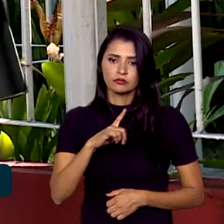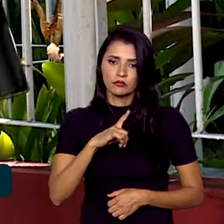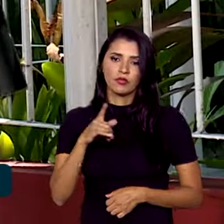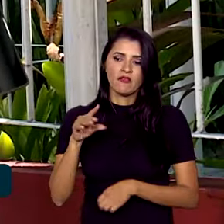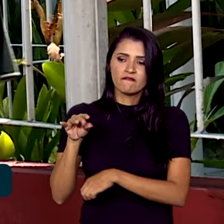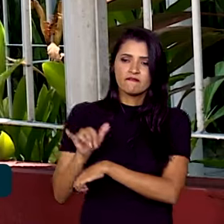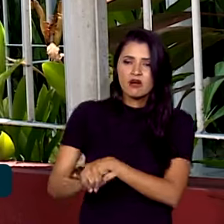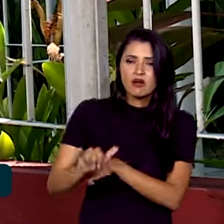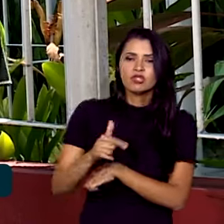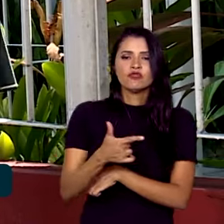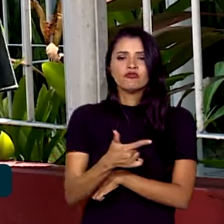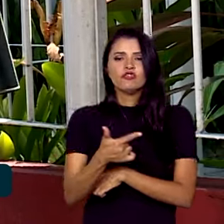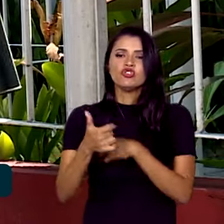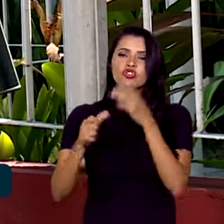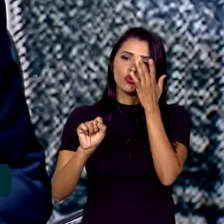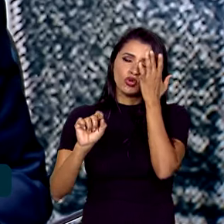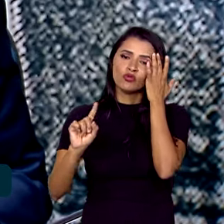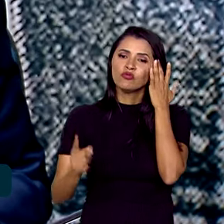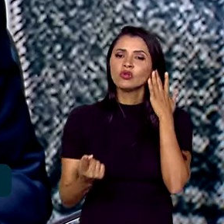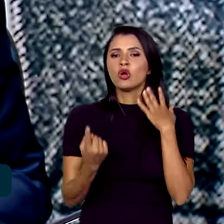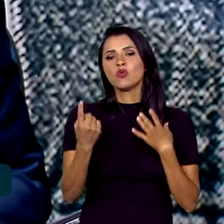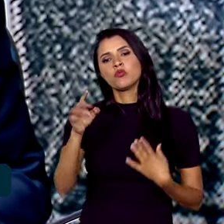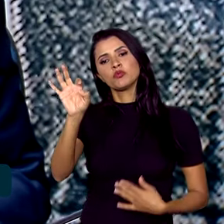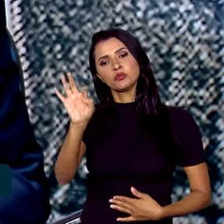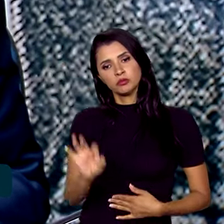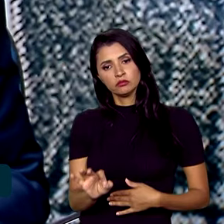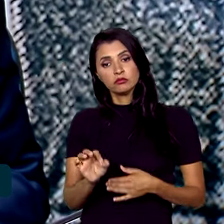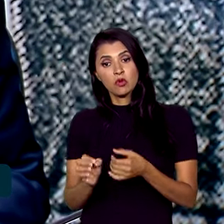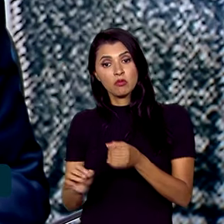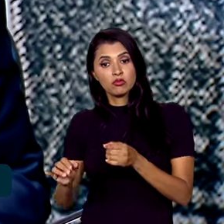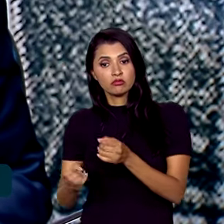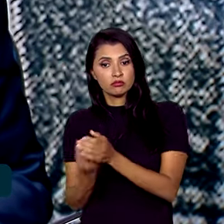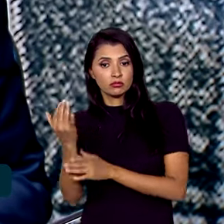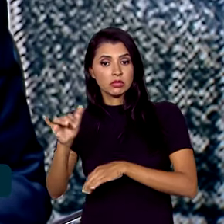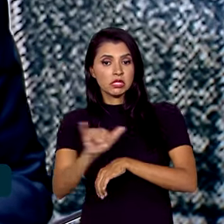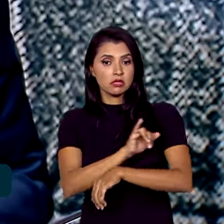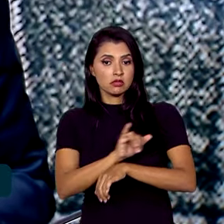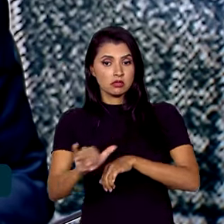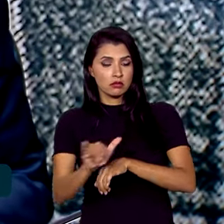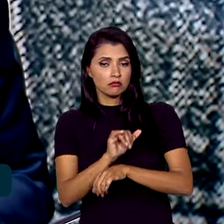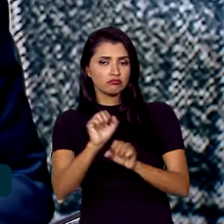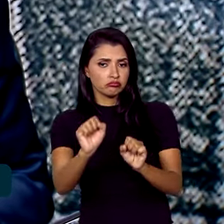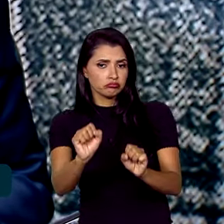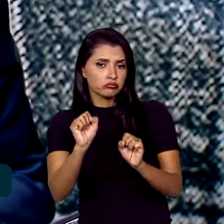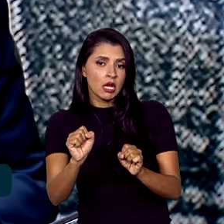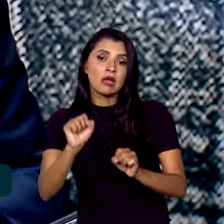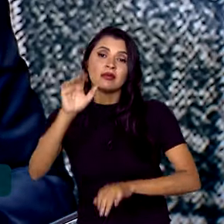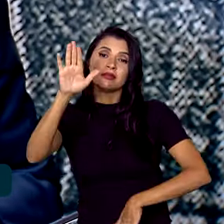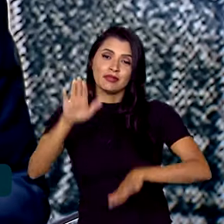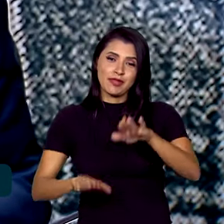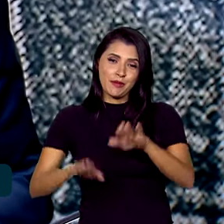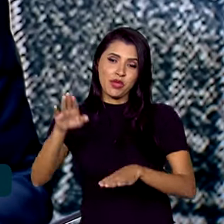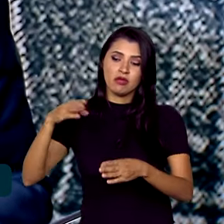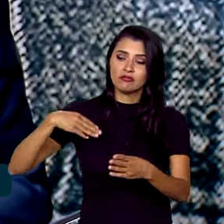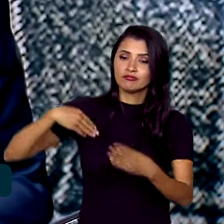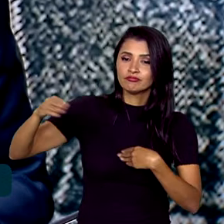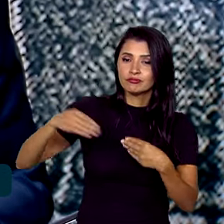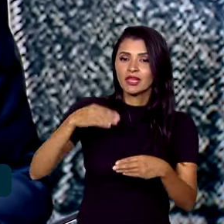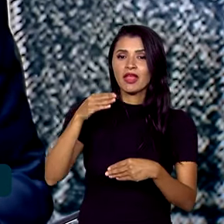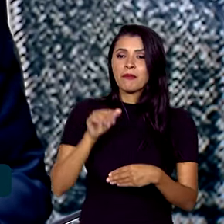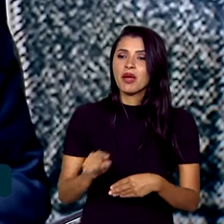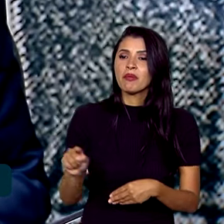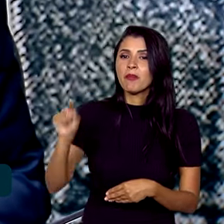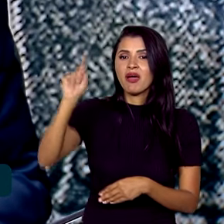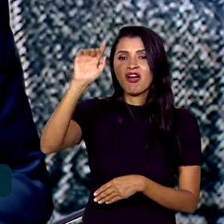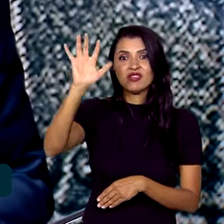ausência em torno de 28,1%. Nós vamos criar uma estratégia para que a gente possa... Isso depende muito da articulação federativa